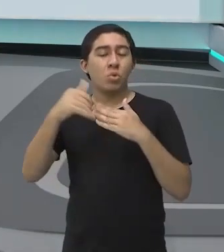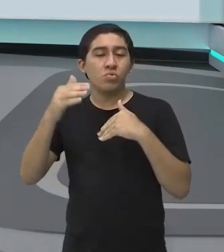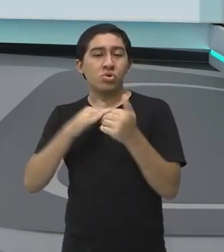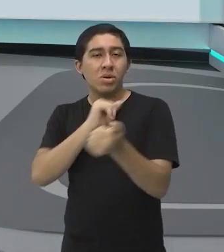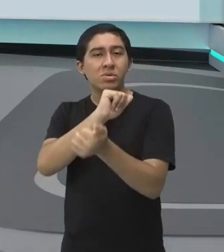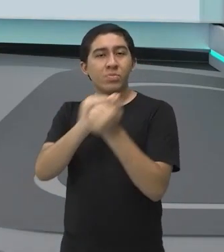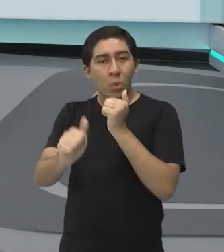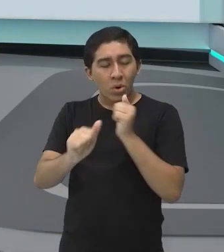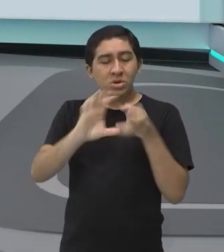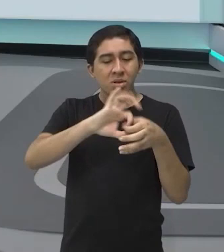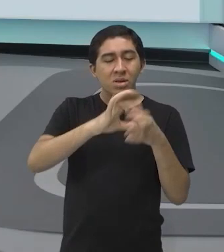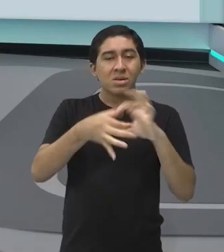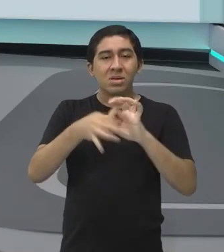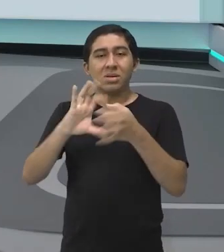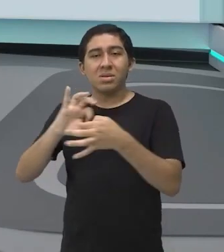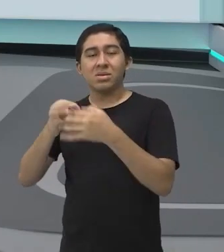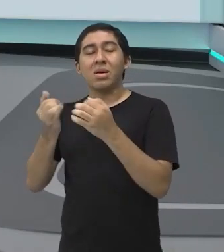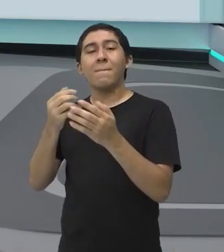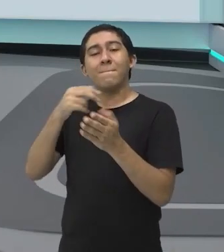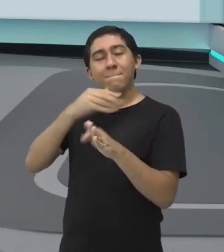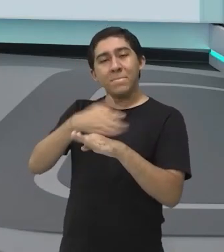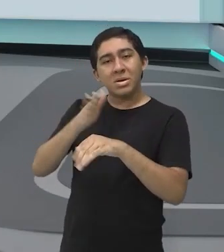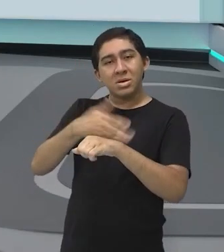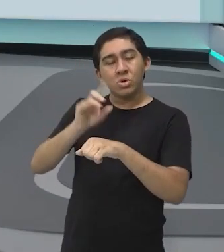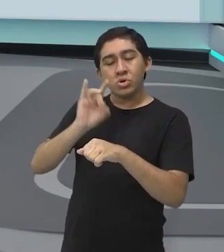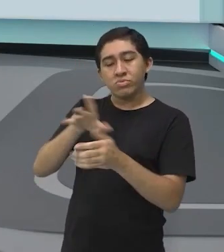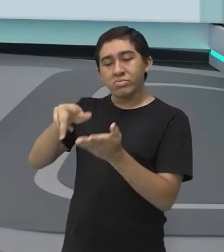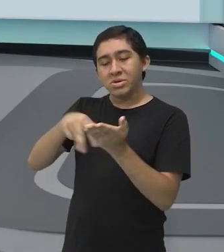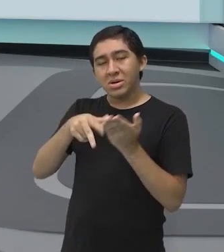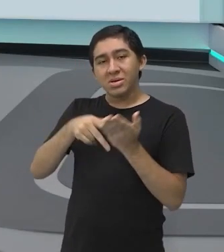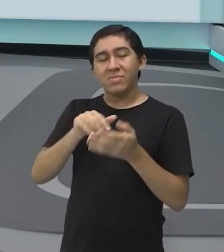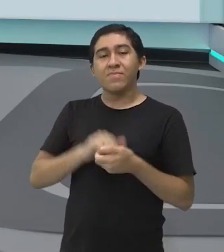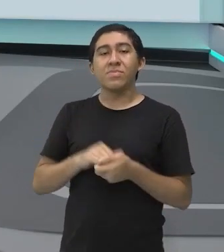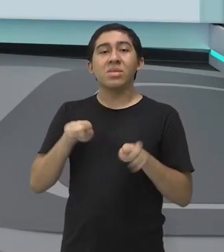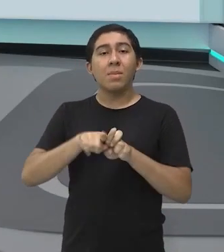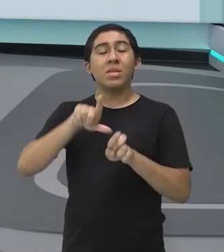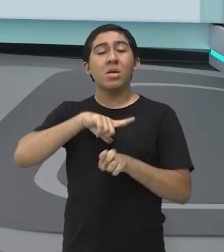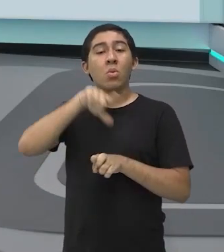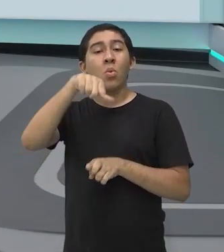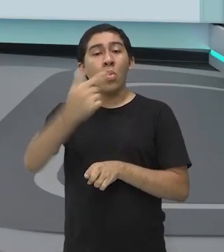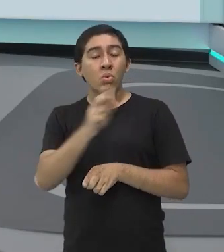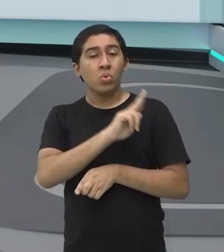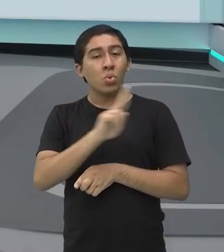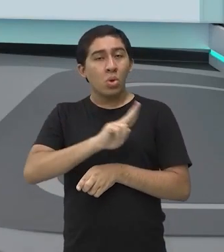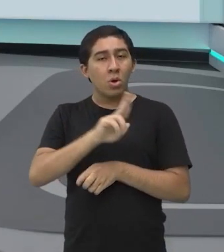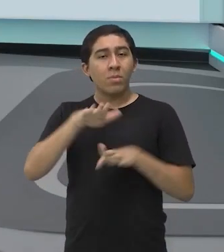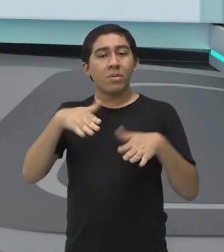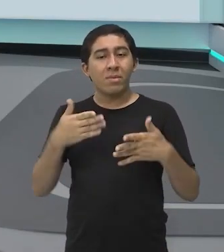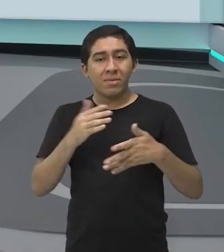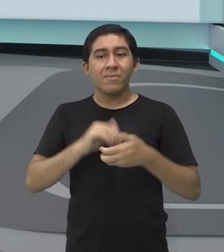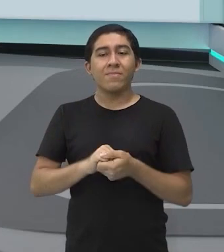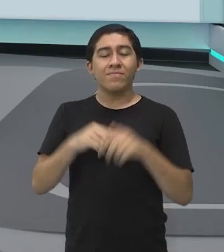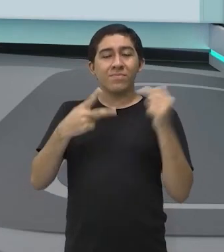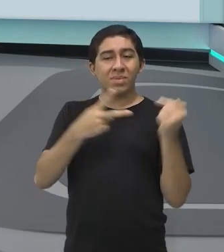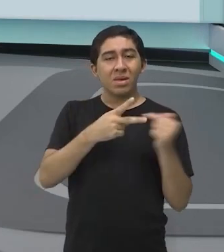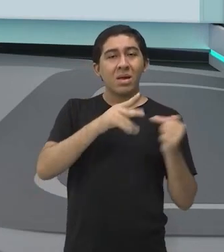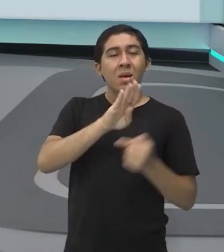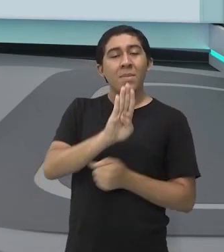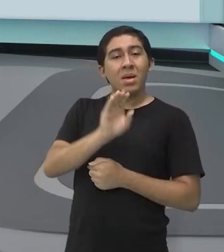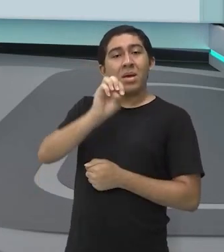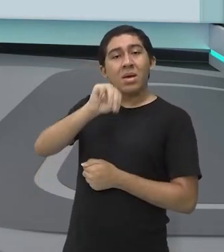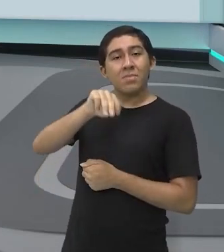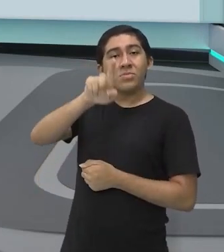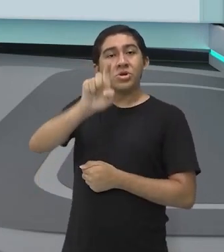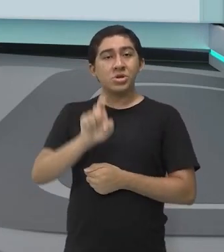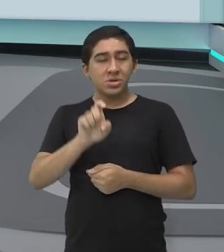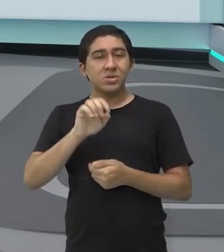gente viu aí nas nossas aulas, Outra modalidade de esporte de aventura praticada em meio urbano foi o BMX. Tá bom? A sigla de